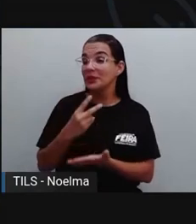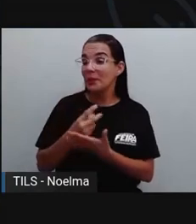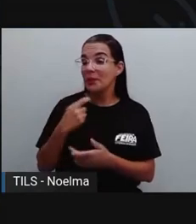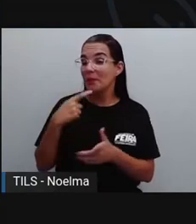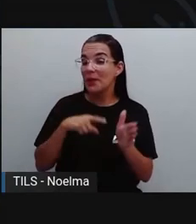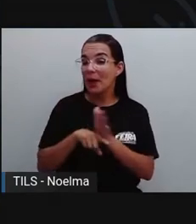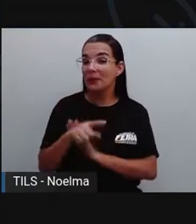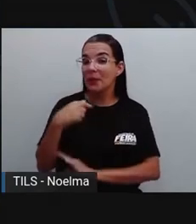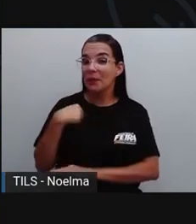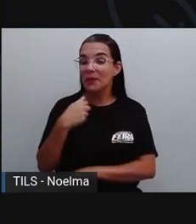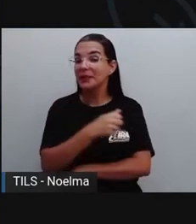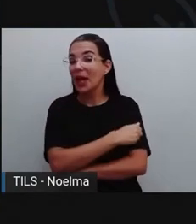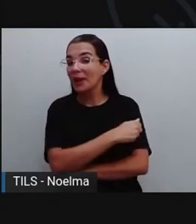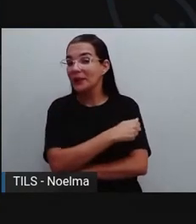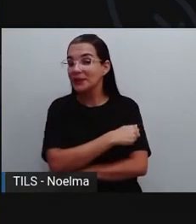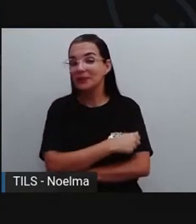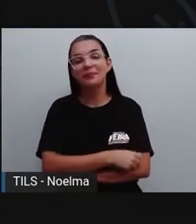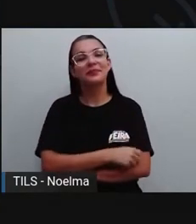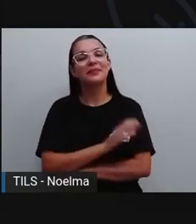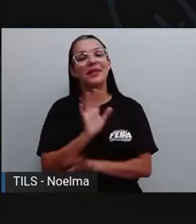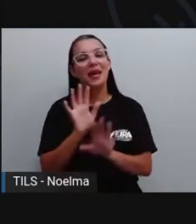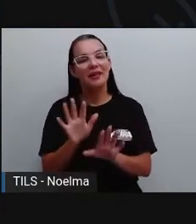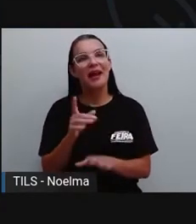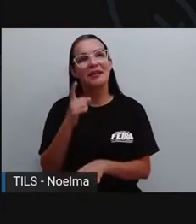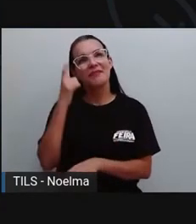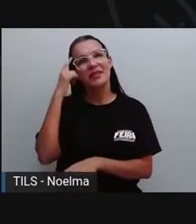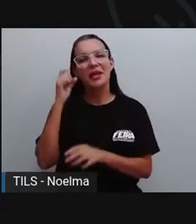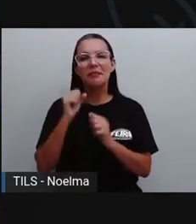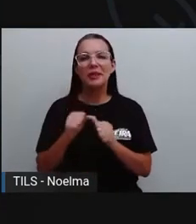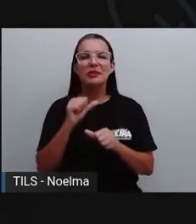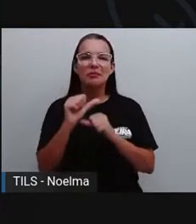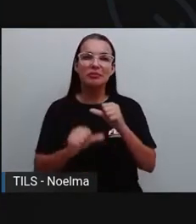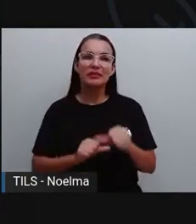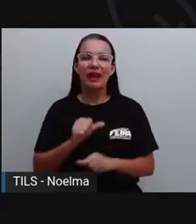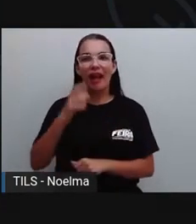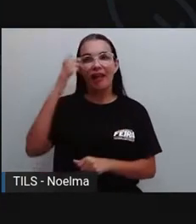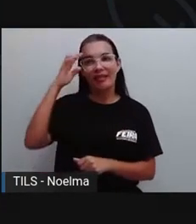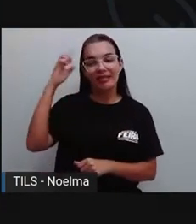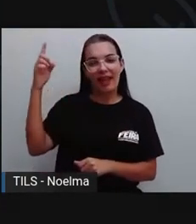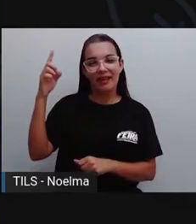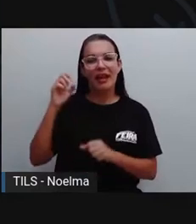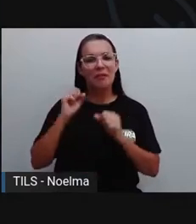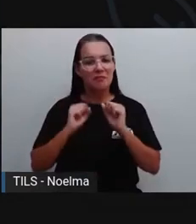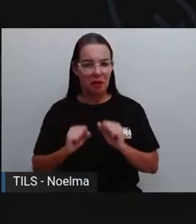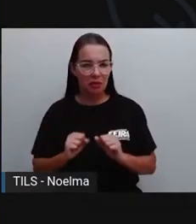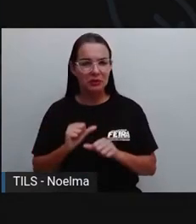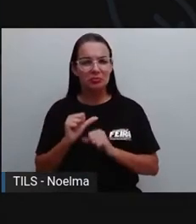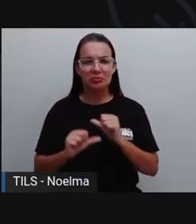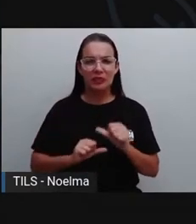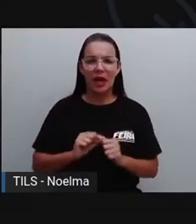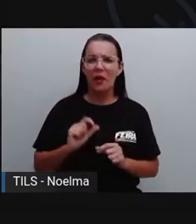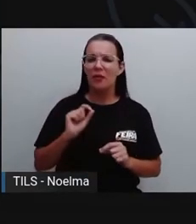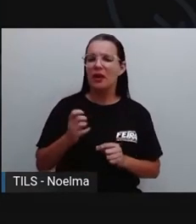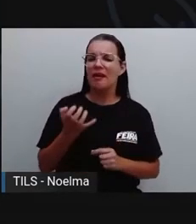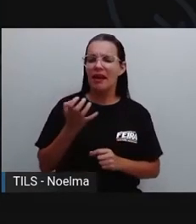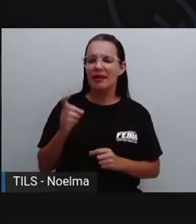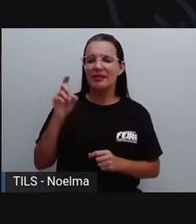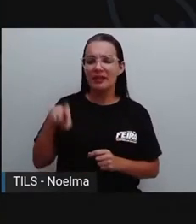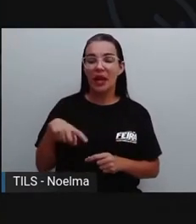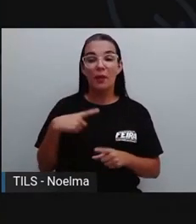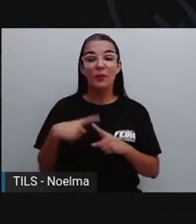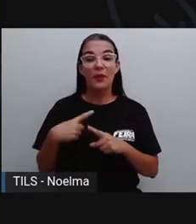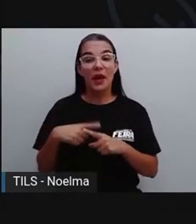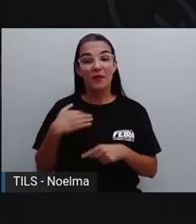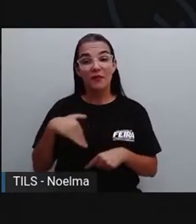meus alunos, né? Ainda que depois eles mudam de ideia, que é muito comum, né? As crianças vão crescendo, vão conhecendo